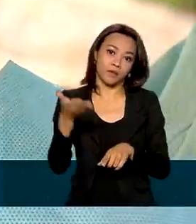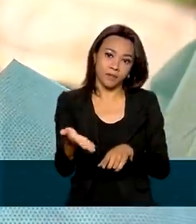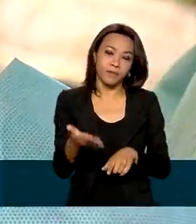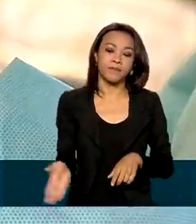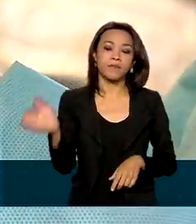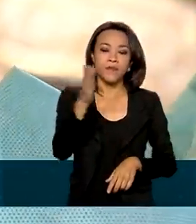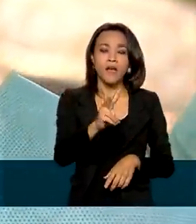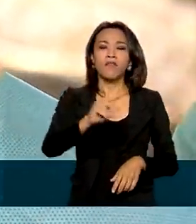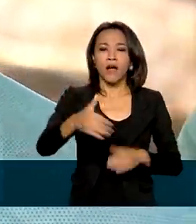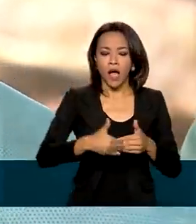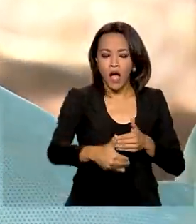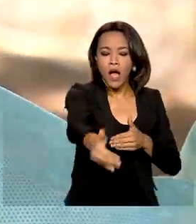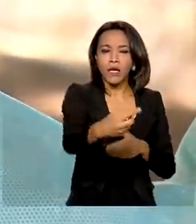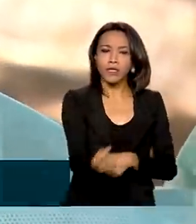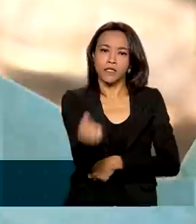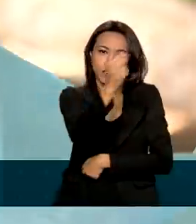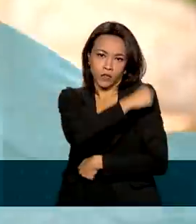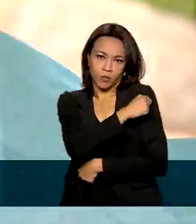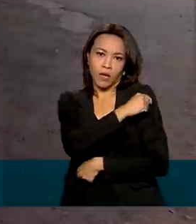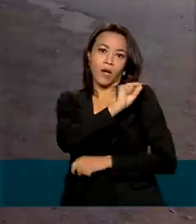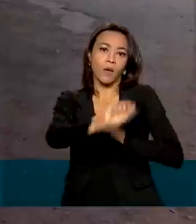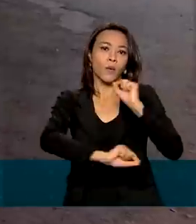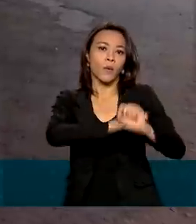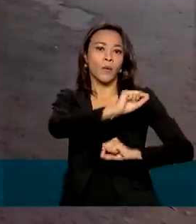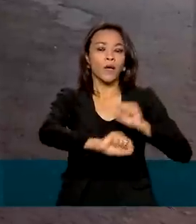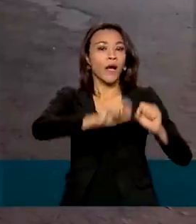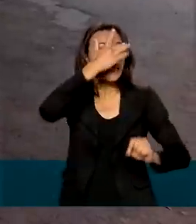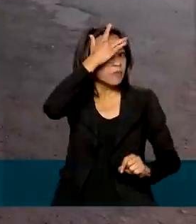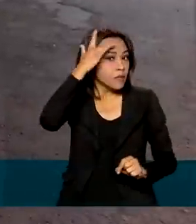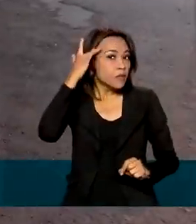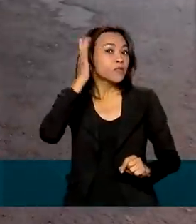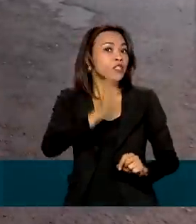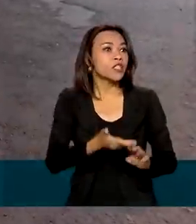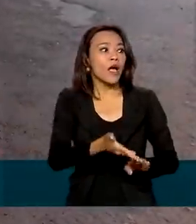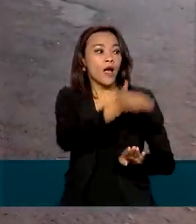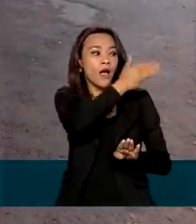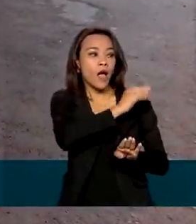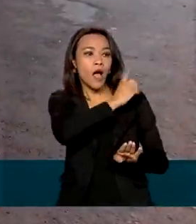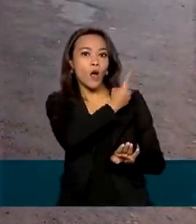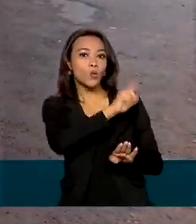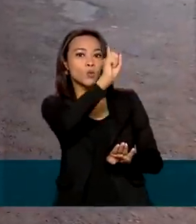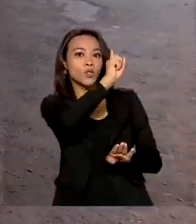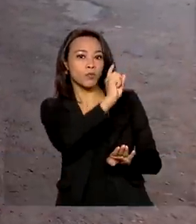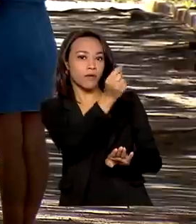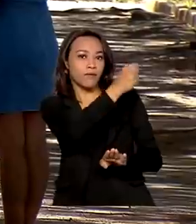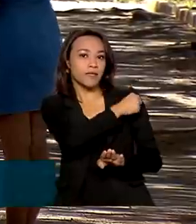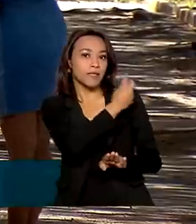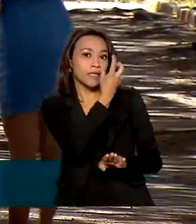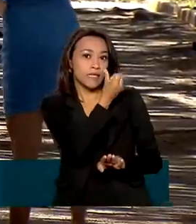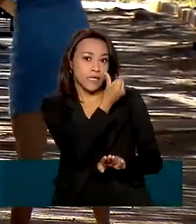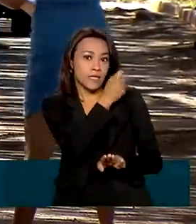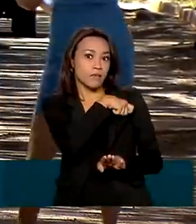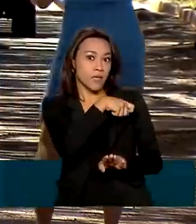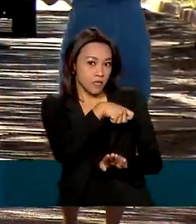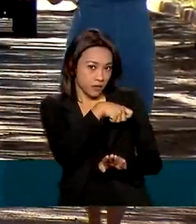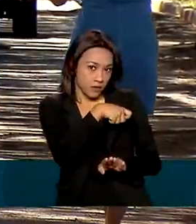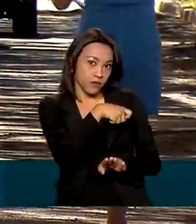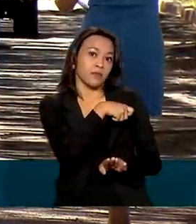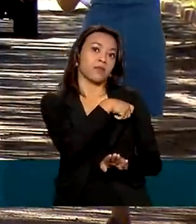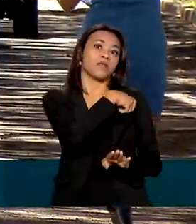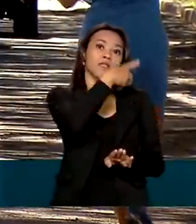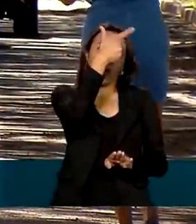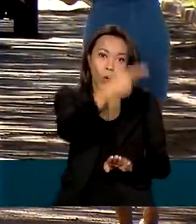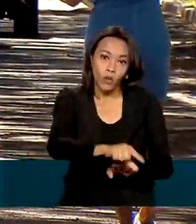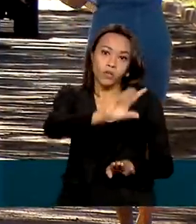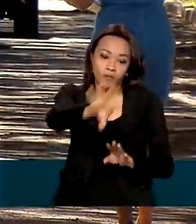Poderão tomar a dose de reforço aquelas pessoas que tomaram a última vacina há pelo menos seis meses. A aplicação